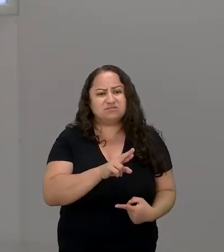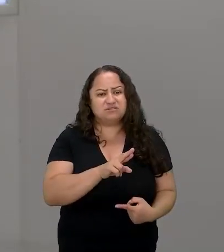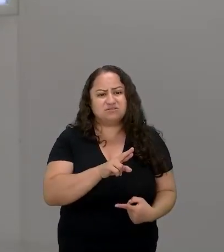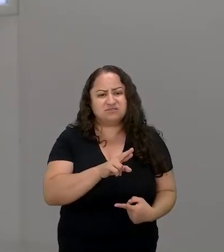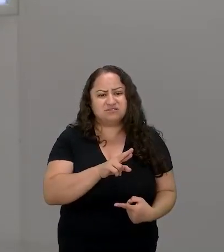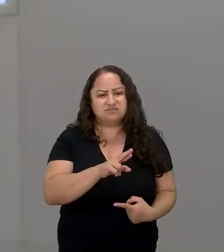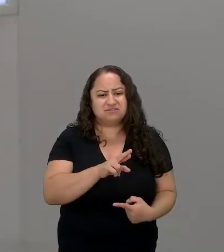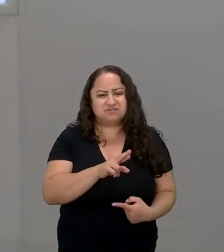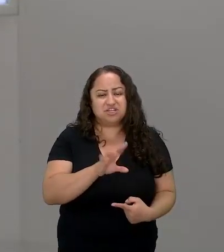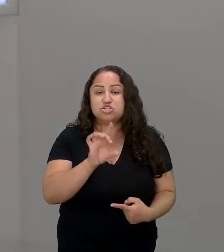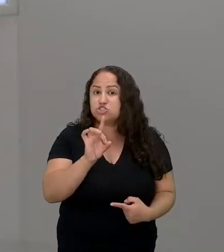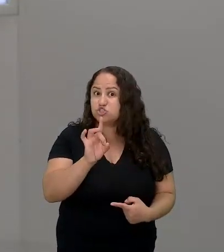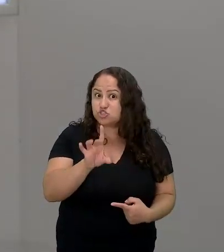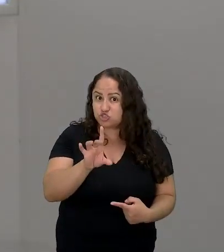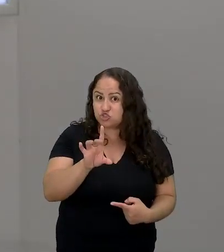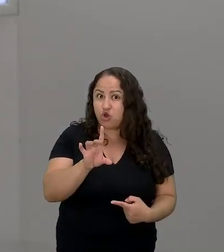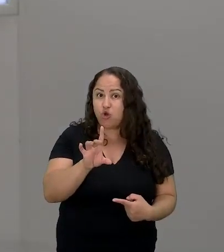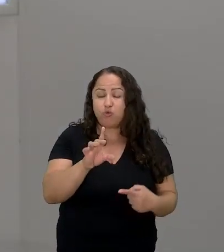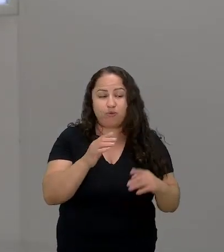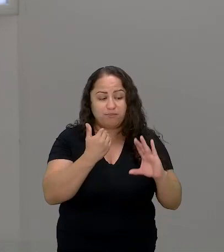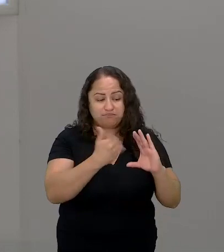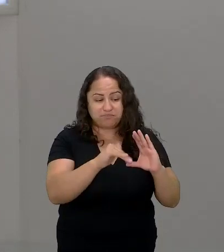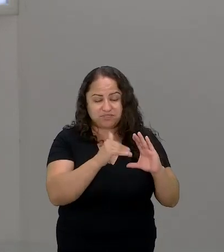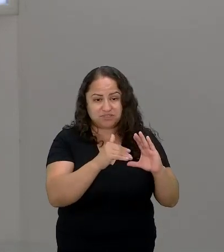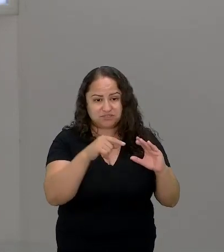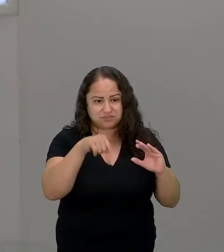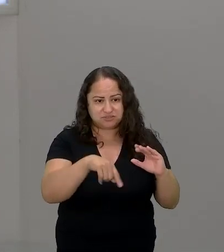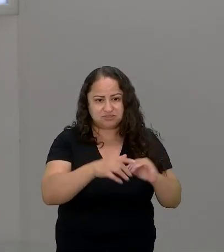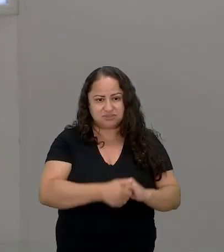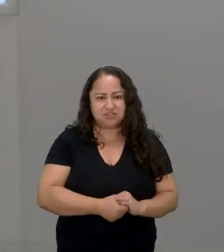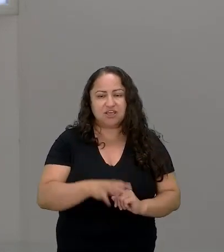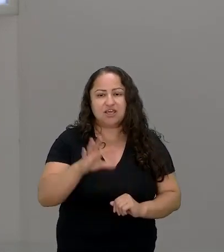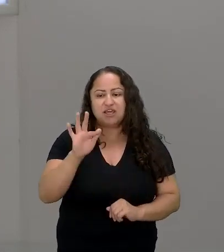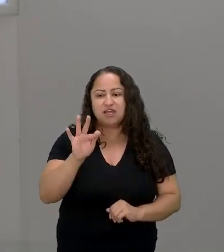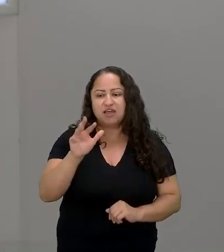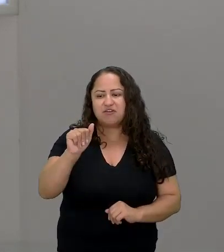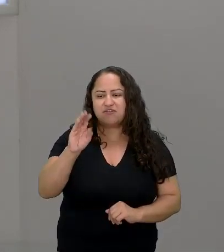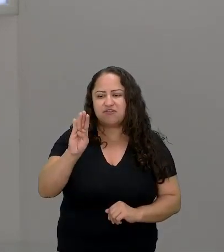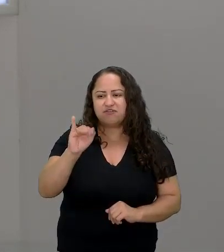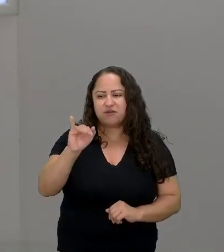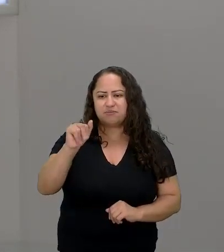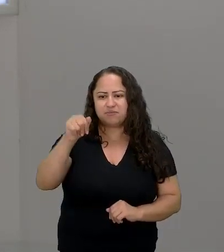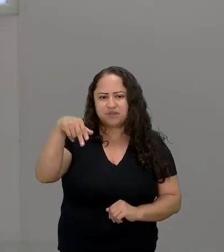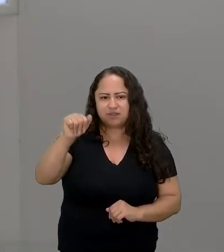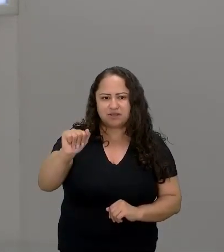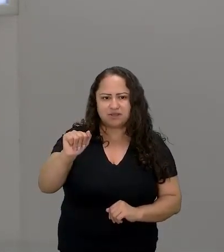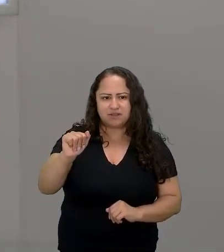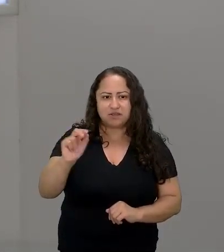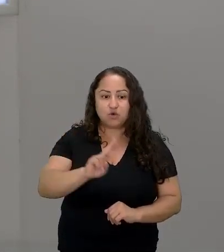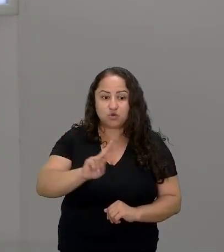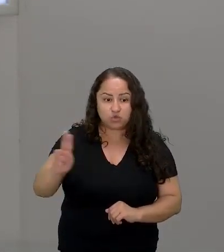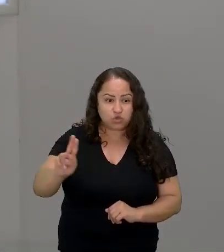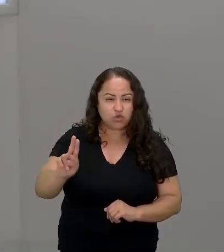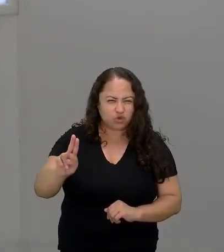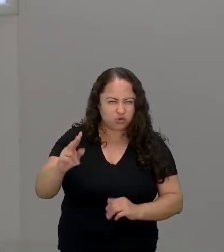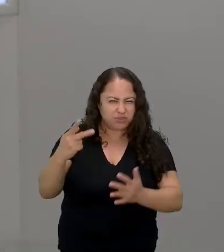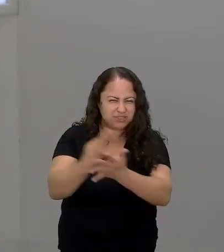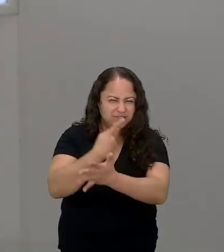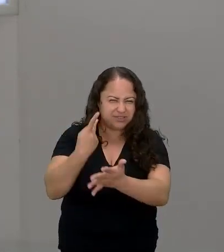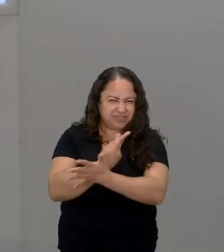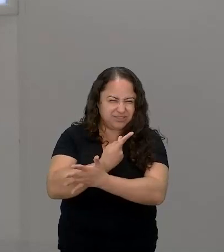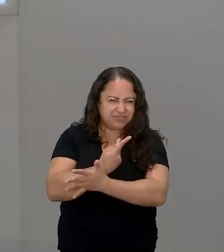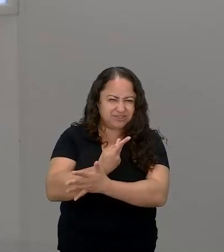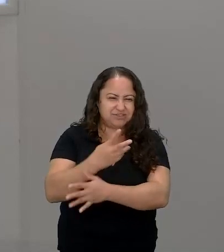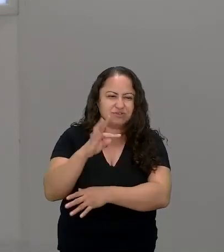palavra só um comentário aqui a Fabiana ela tá dizendo que o nome da Tituba tá errado na legenda tá então é